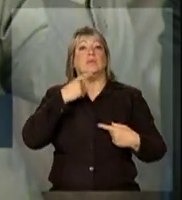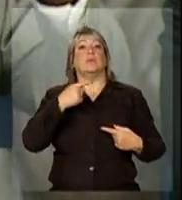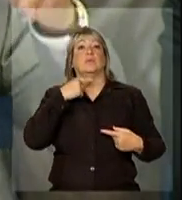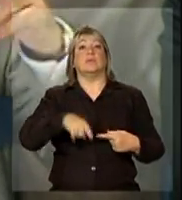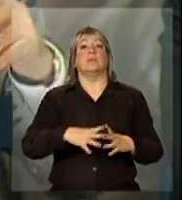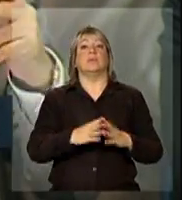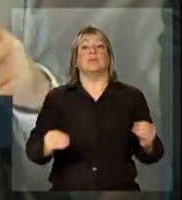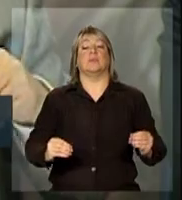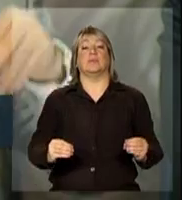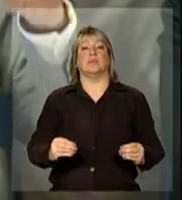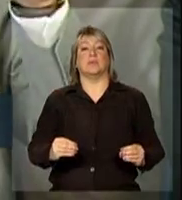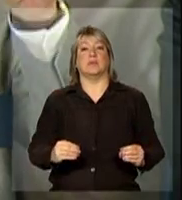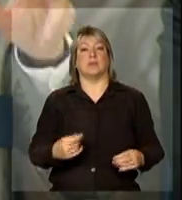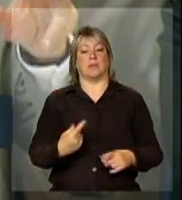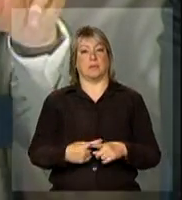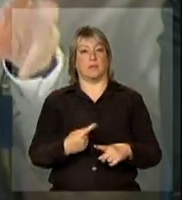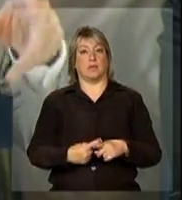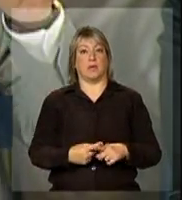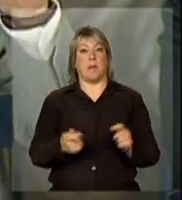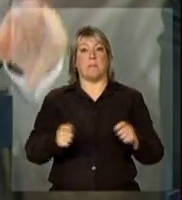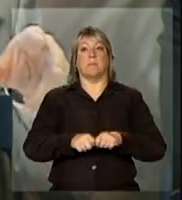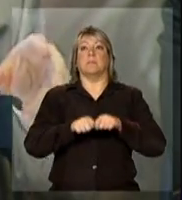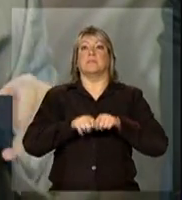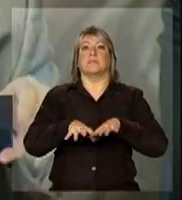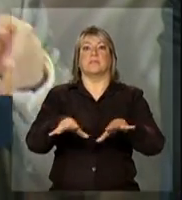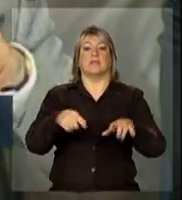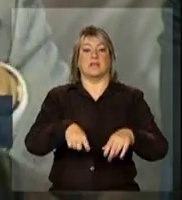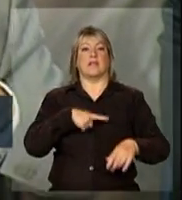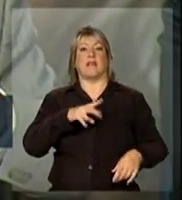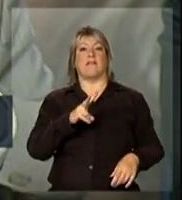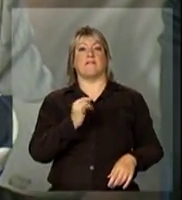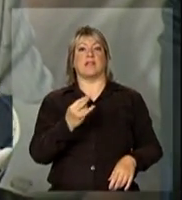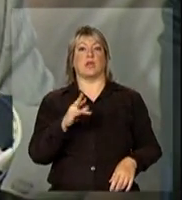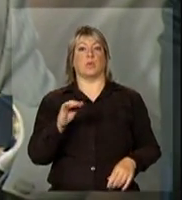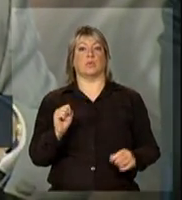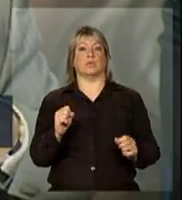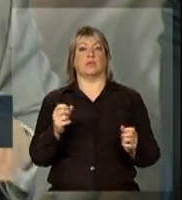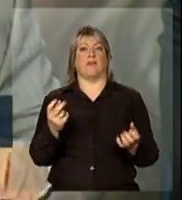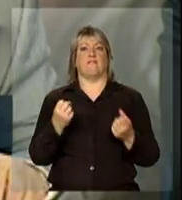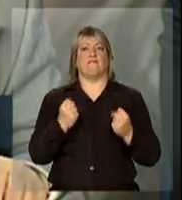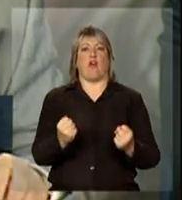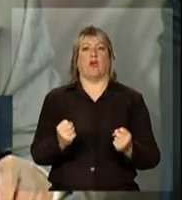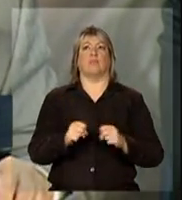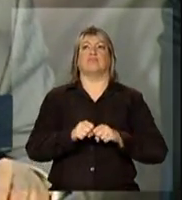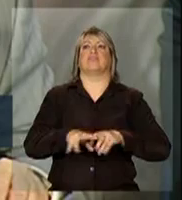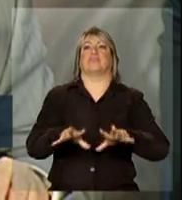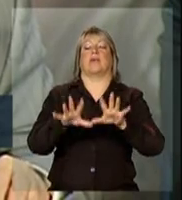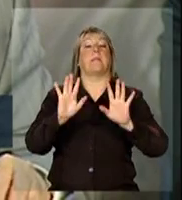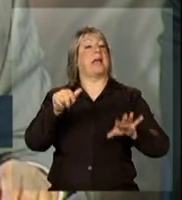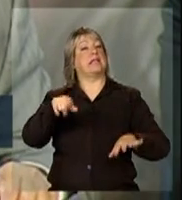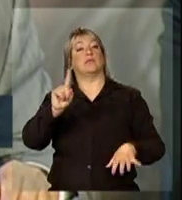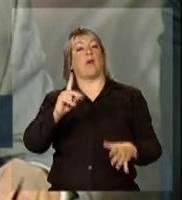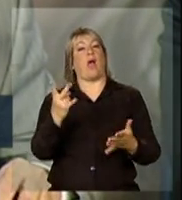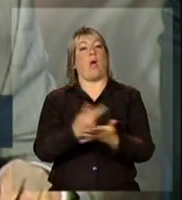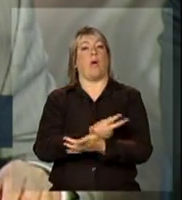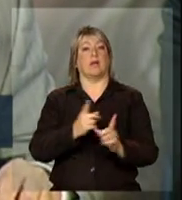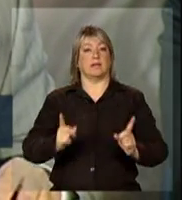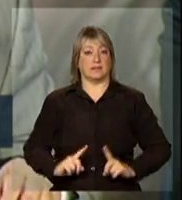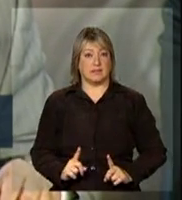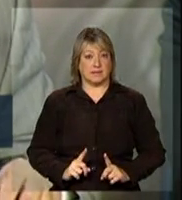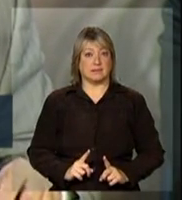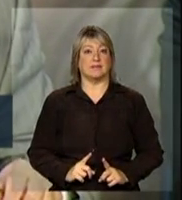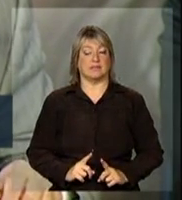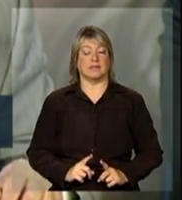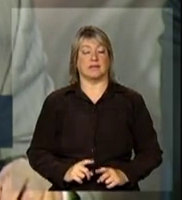externa do ponto de vista de transmitir vírus resistente para outros países. Isso não aconteceu, porque não